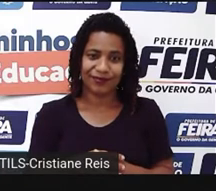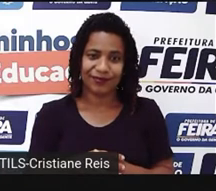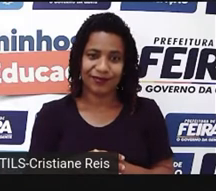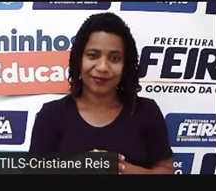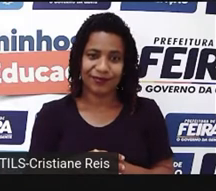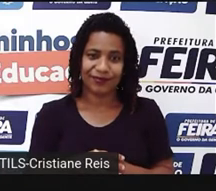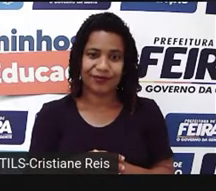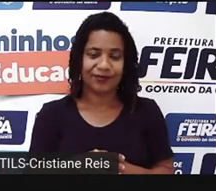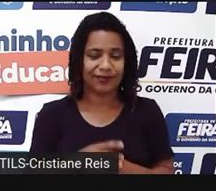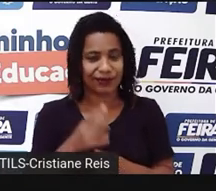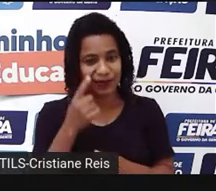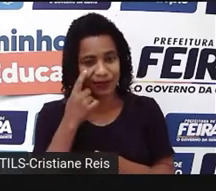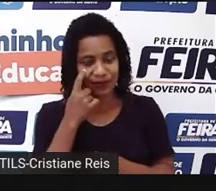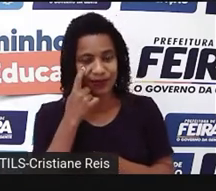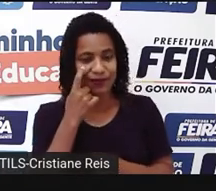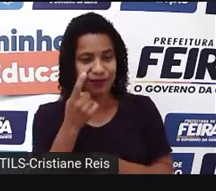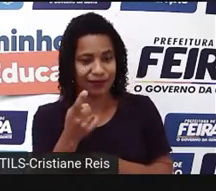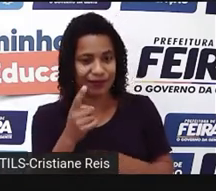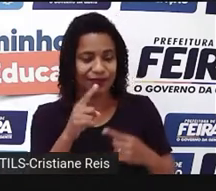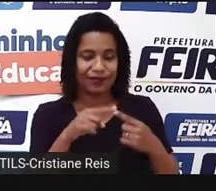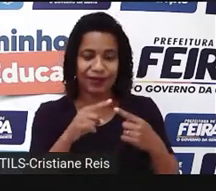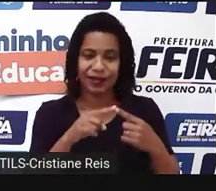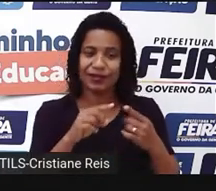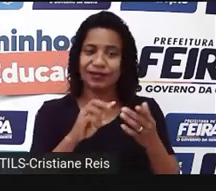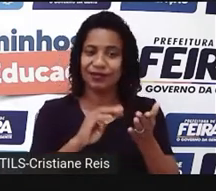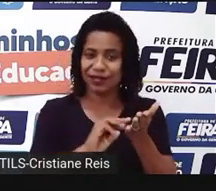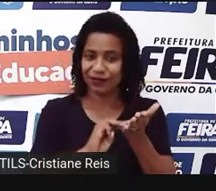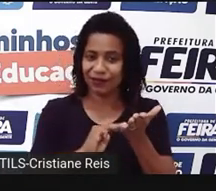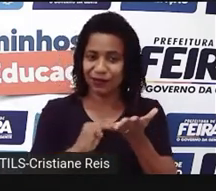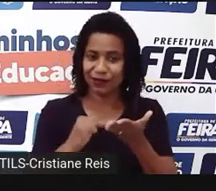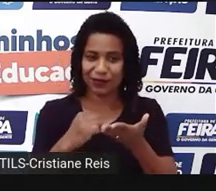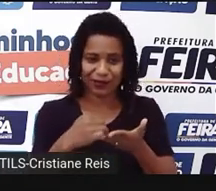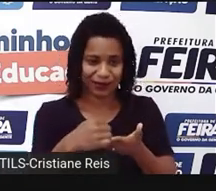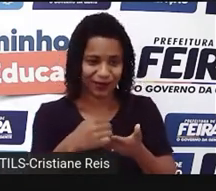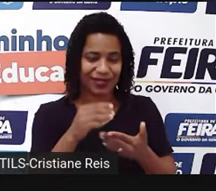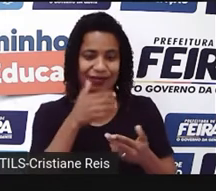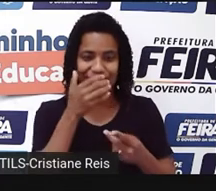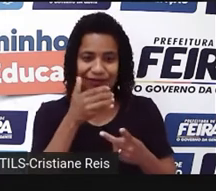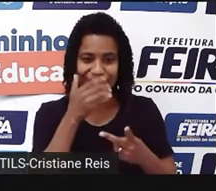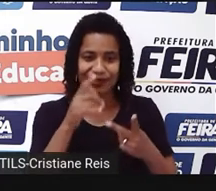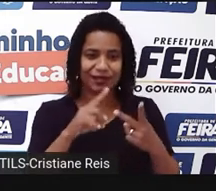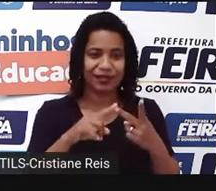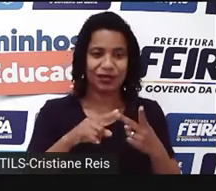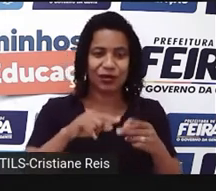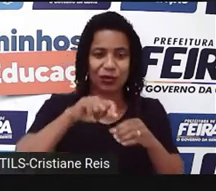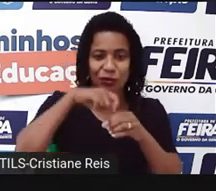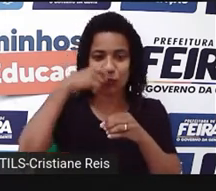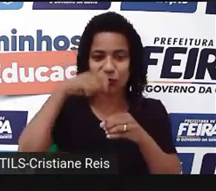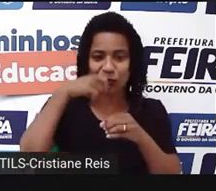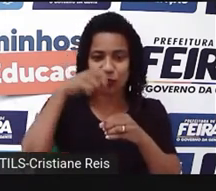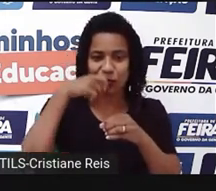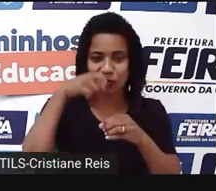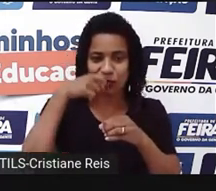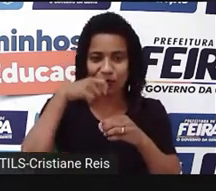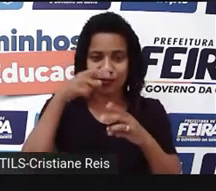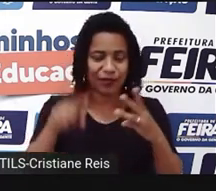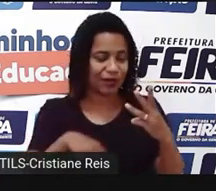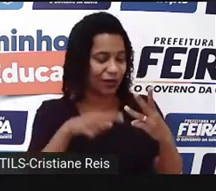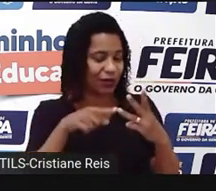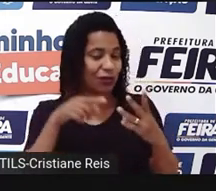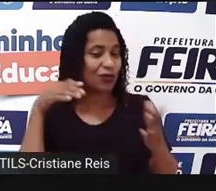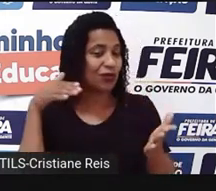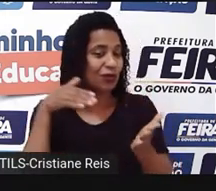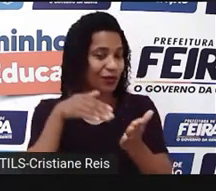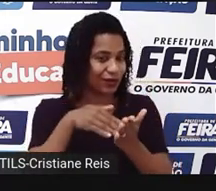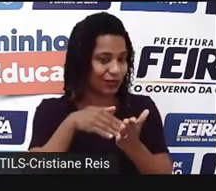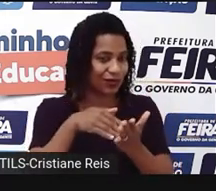nós já vimos o preço da hot apple pie, soft serve cone. Então, agora veremos o preço do último produto, que é